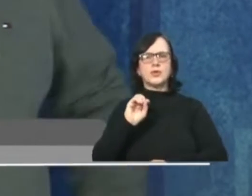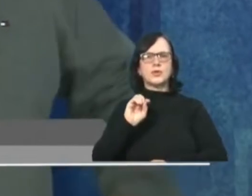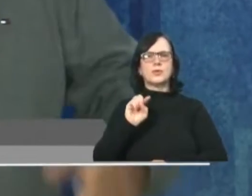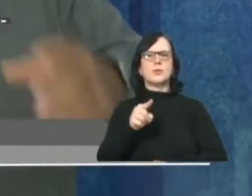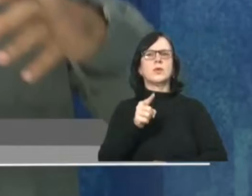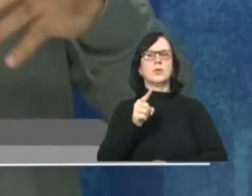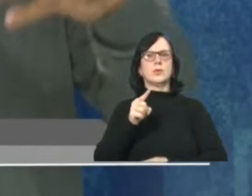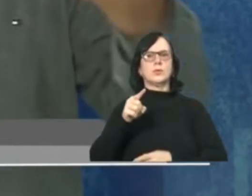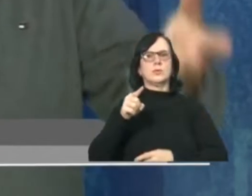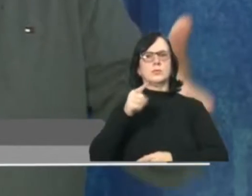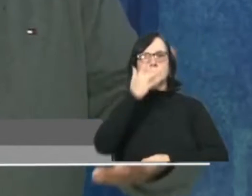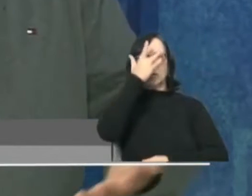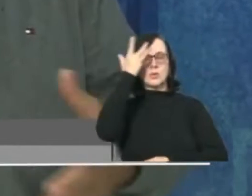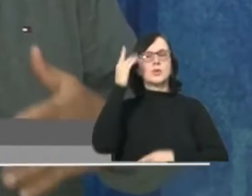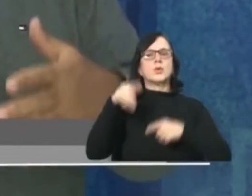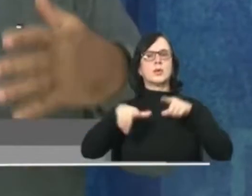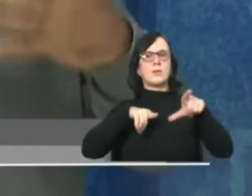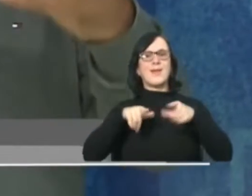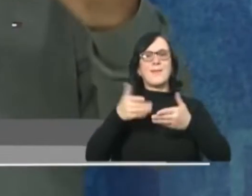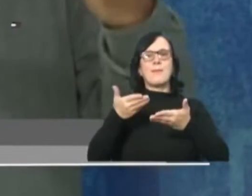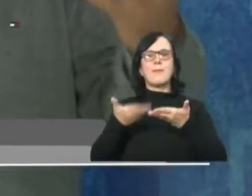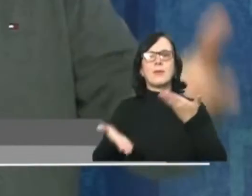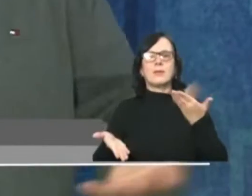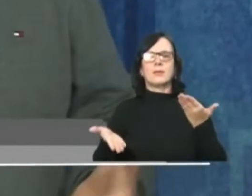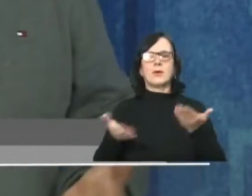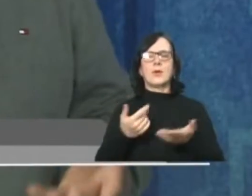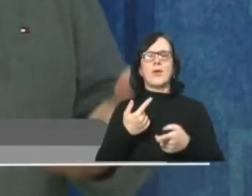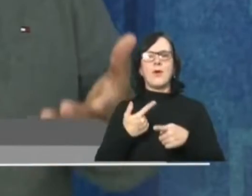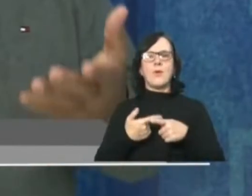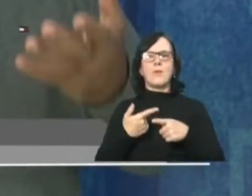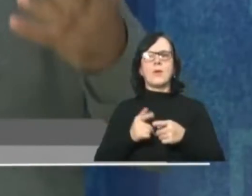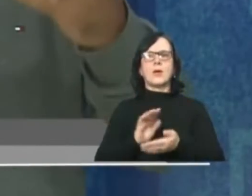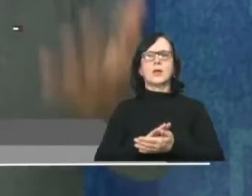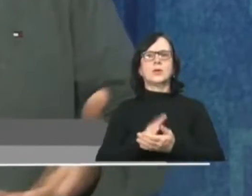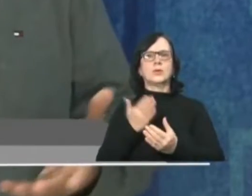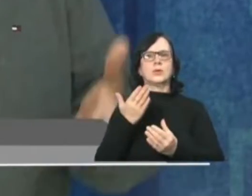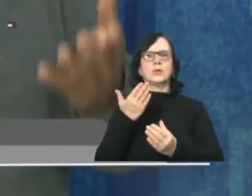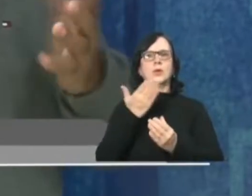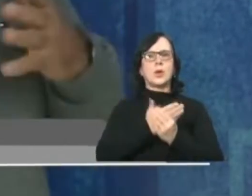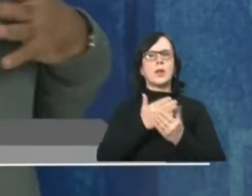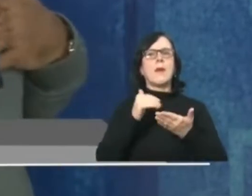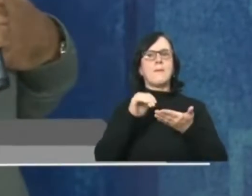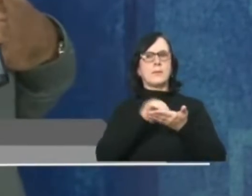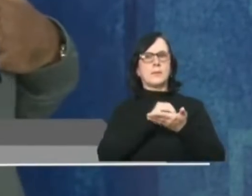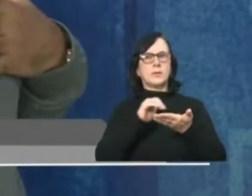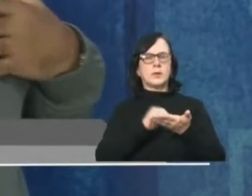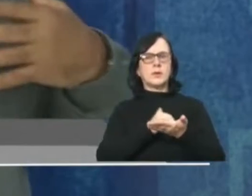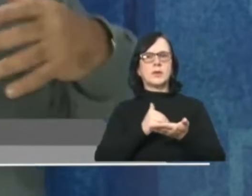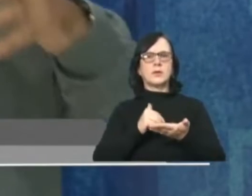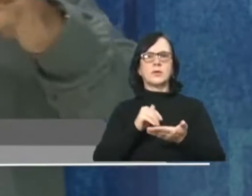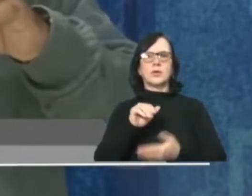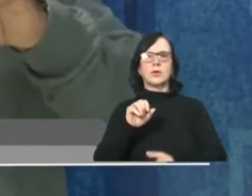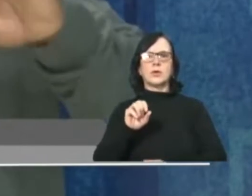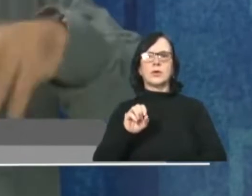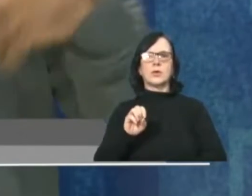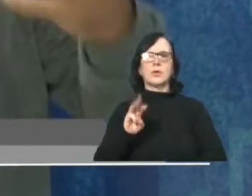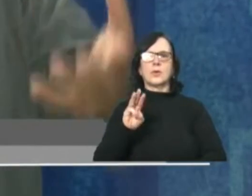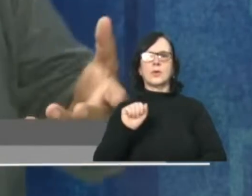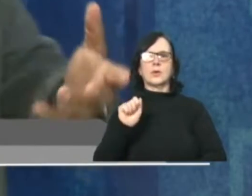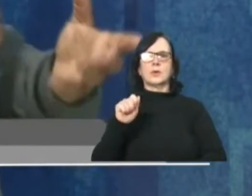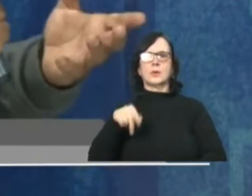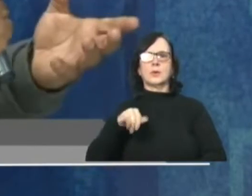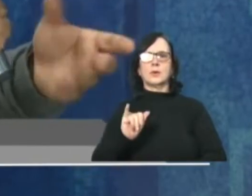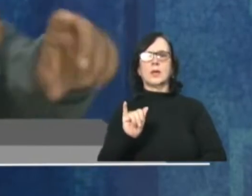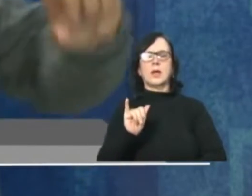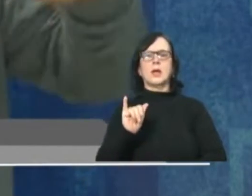preocupação, frente à pasta de planejamento, frente à pasta do professor Iunei, minha colocação foi justamente essa. O que